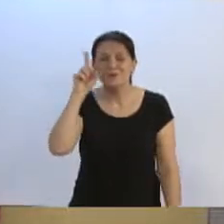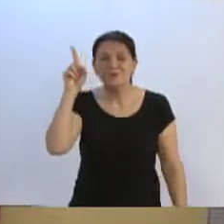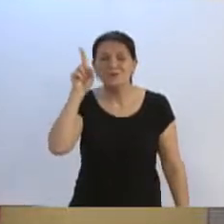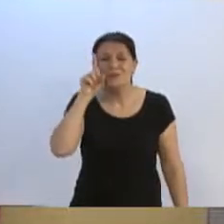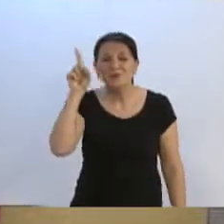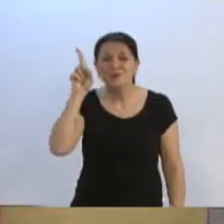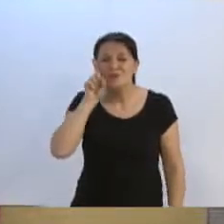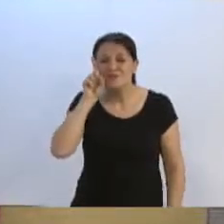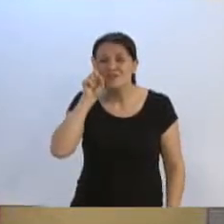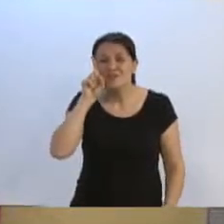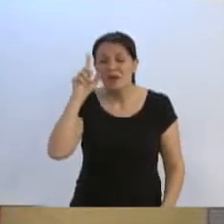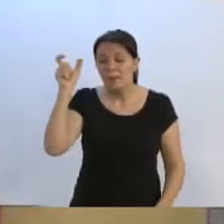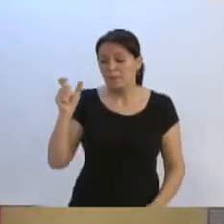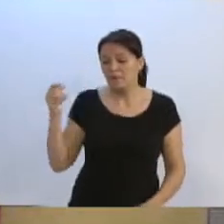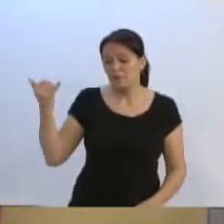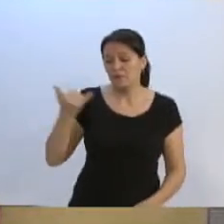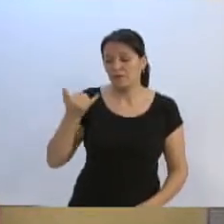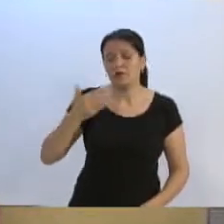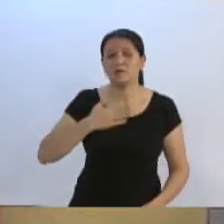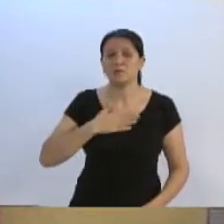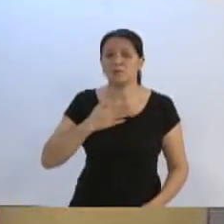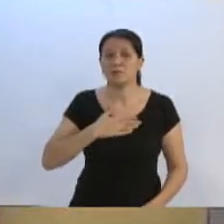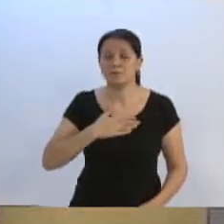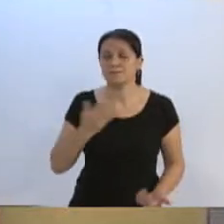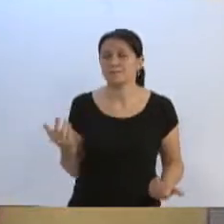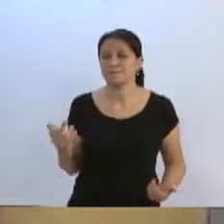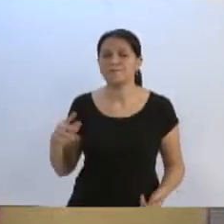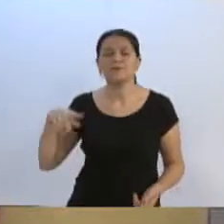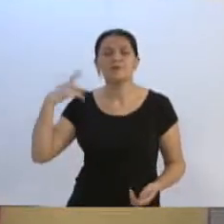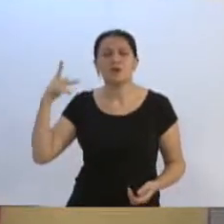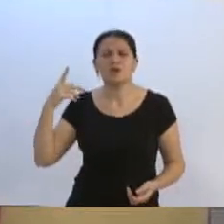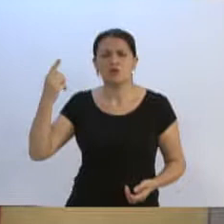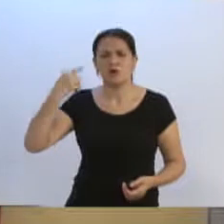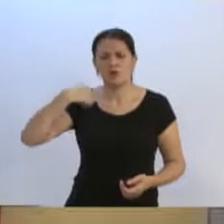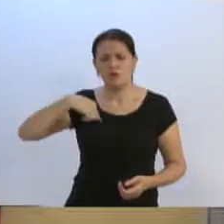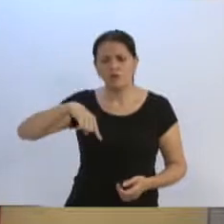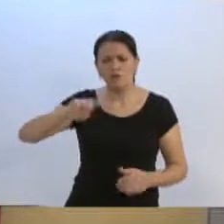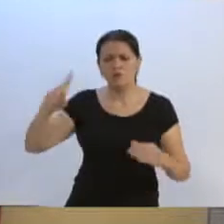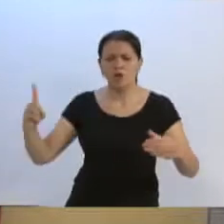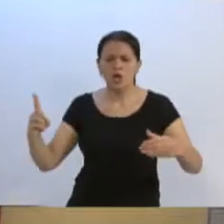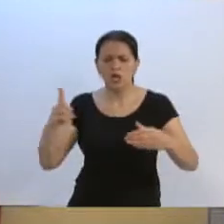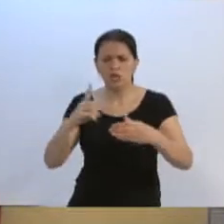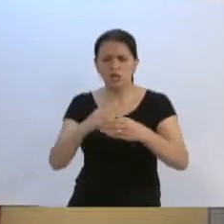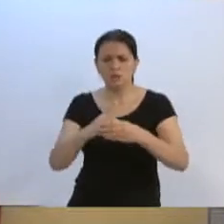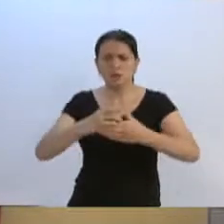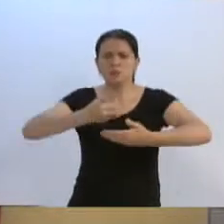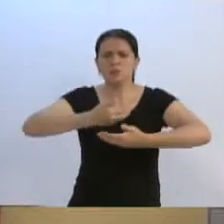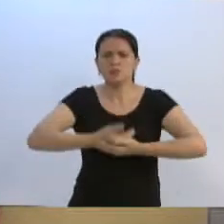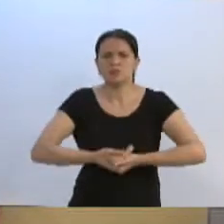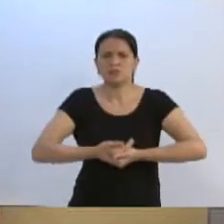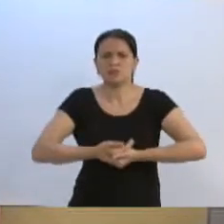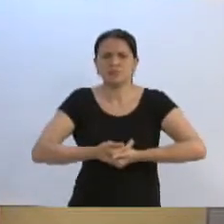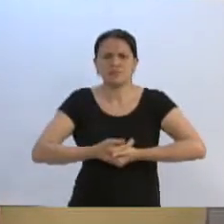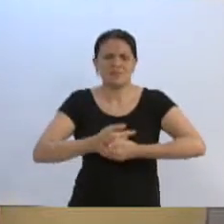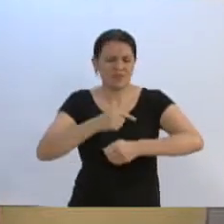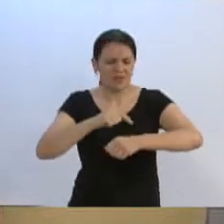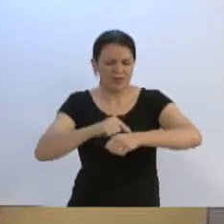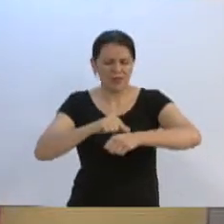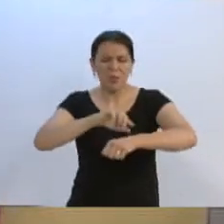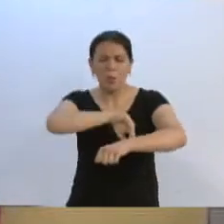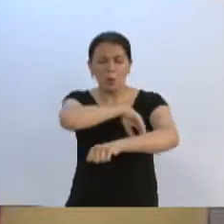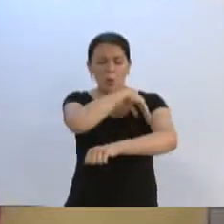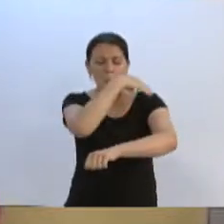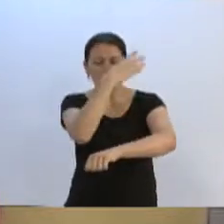recebo pessoas dizendo o seguinte, vereador, fui buscar atendimento no Santo Antônio e fiquei lá quase o dia inteiro,